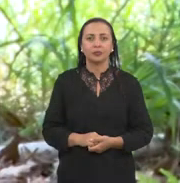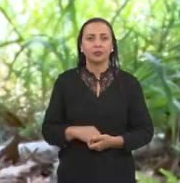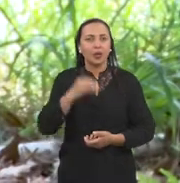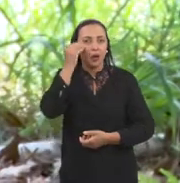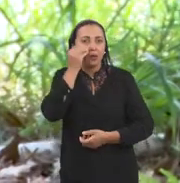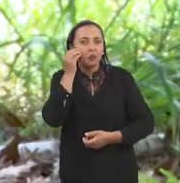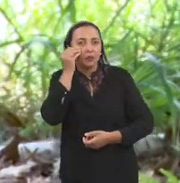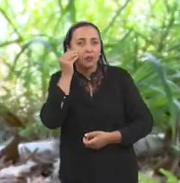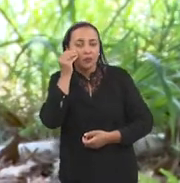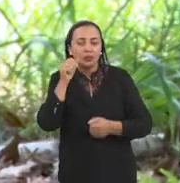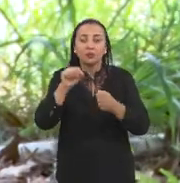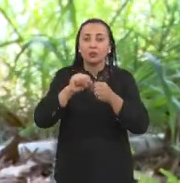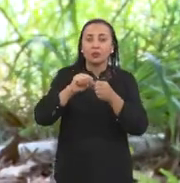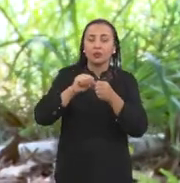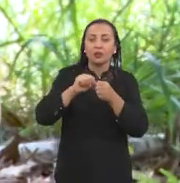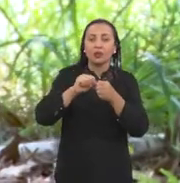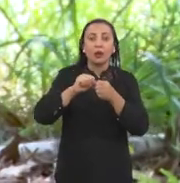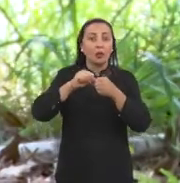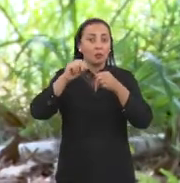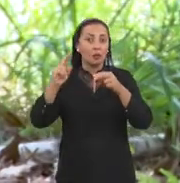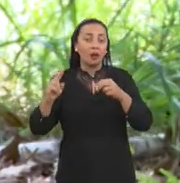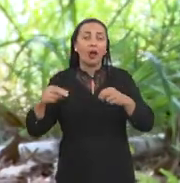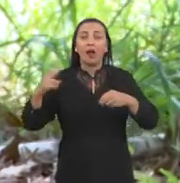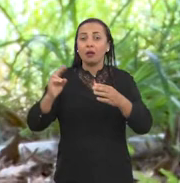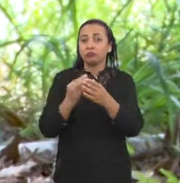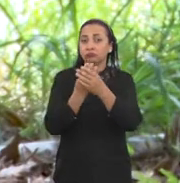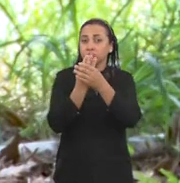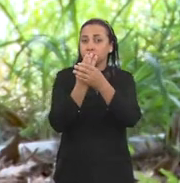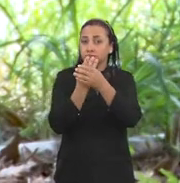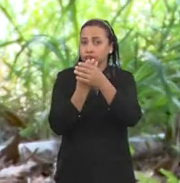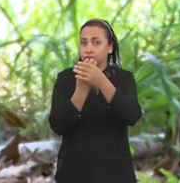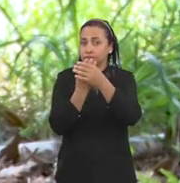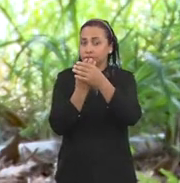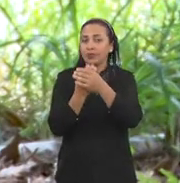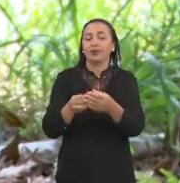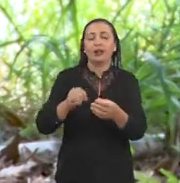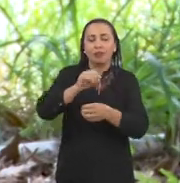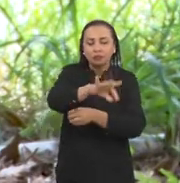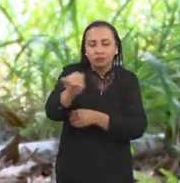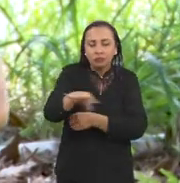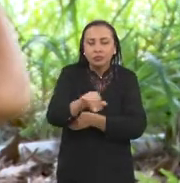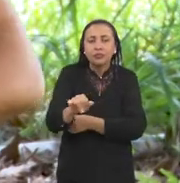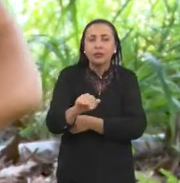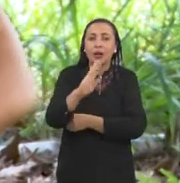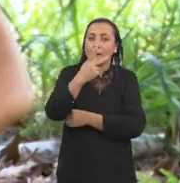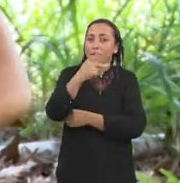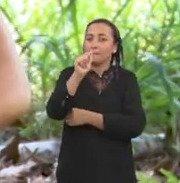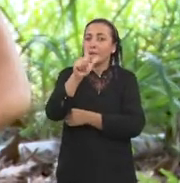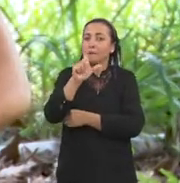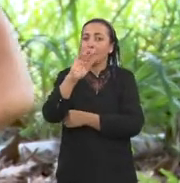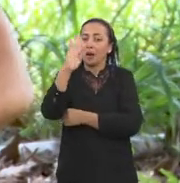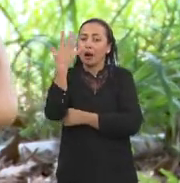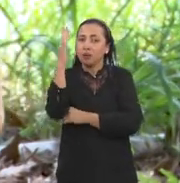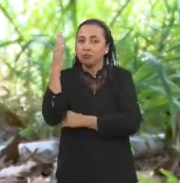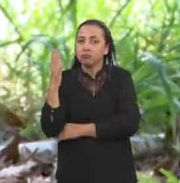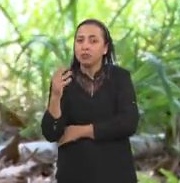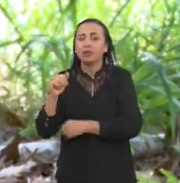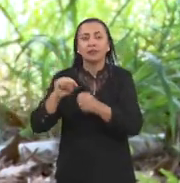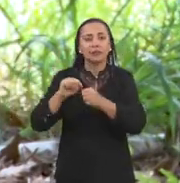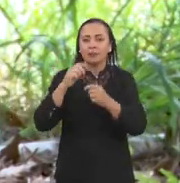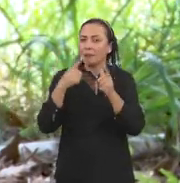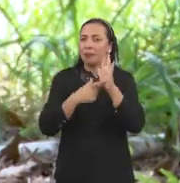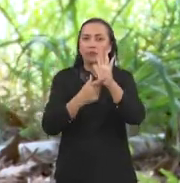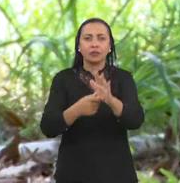Um experimento realizado por pesquisadores da Universidade Federal de Sergipe em uma plantação de palma forrageira tem